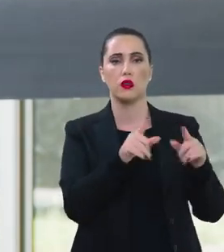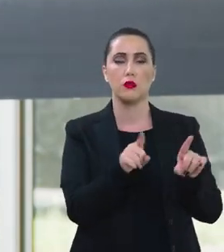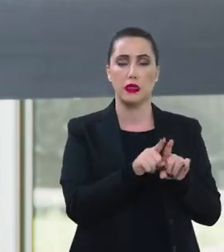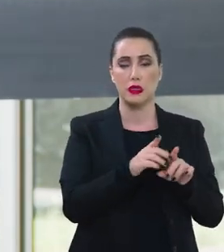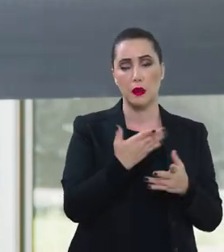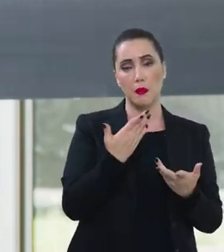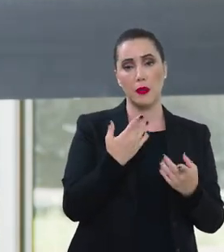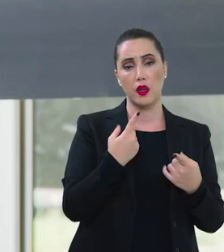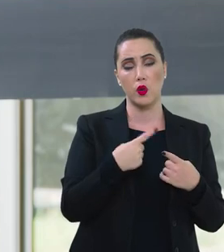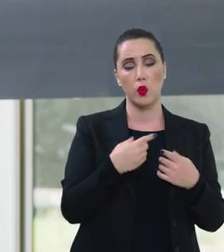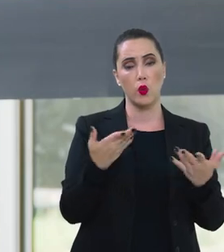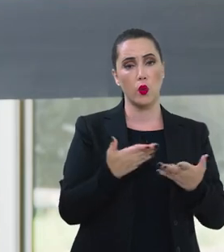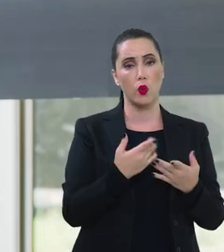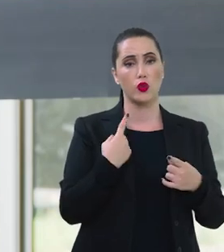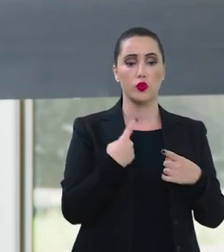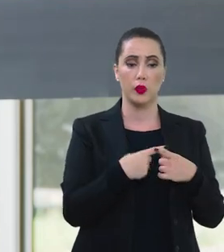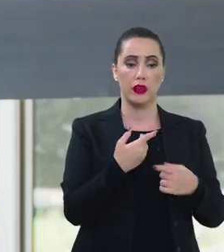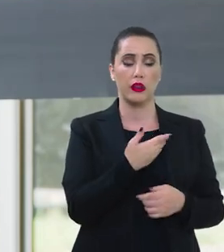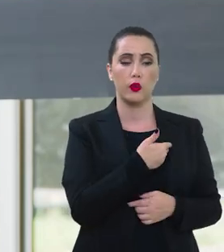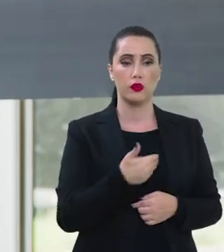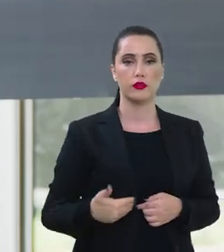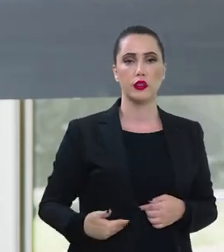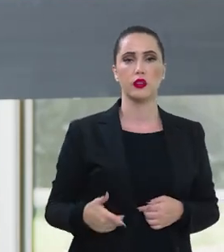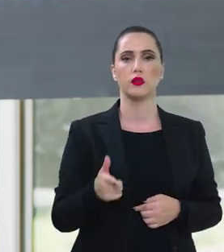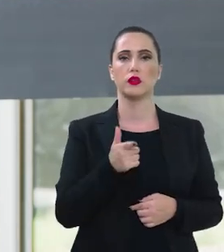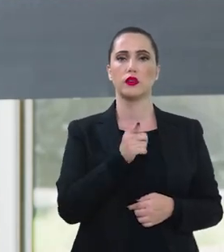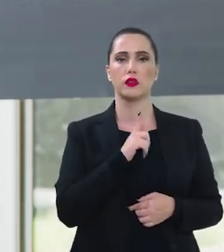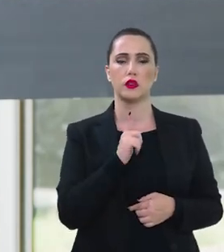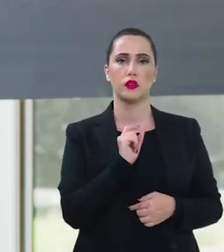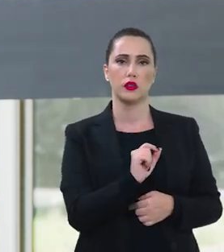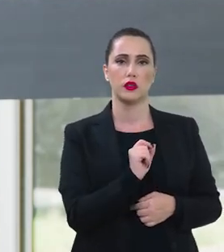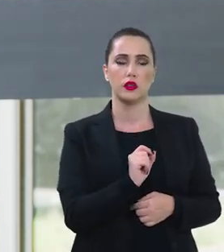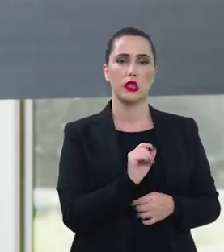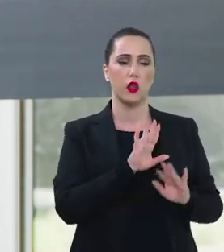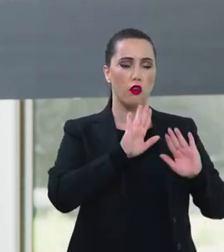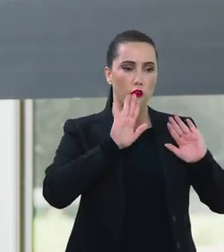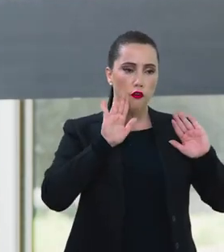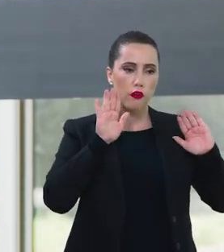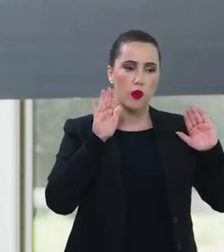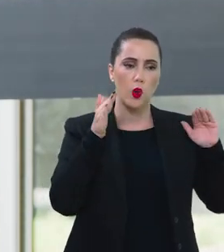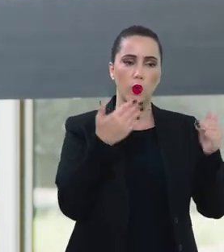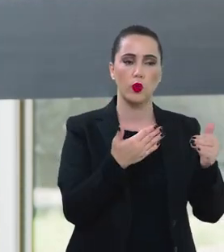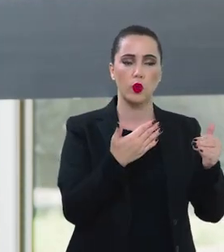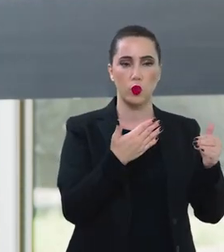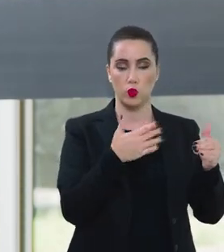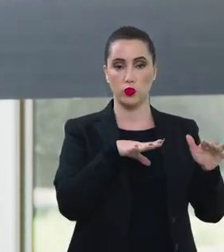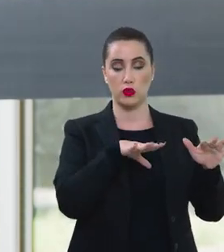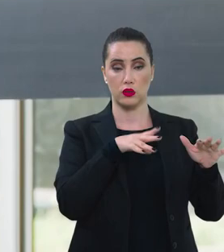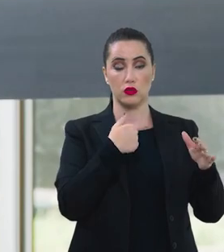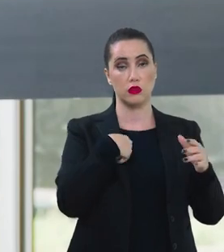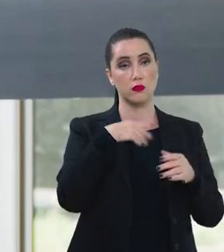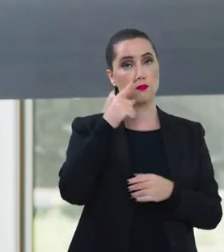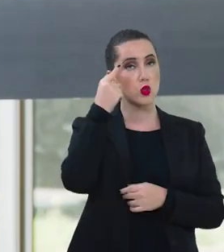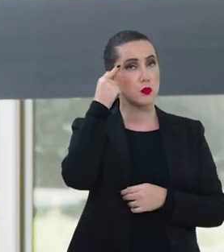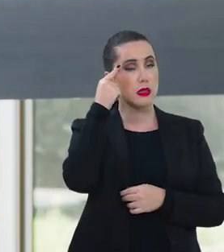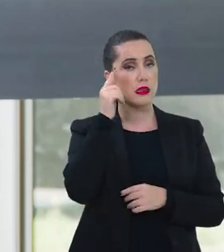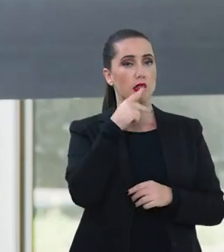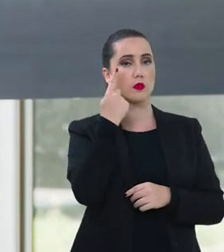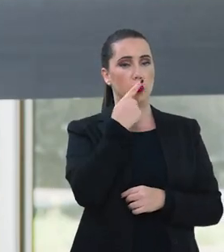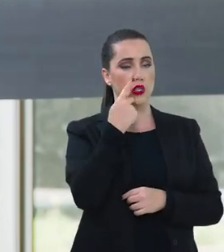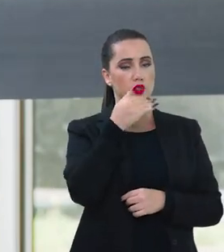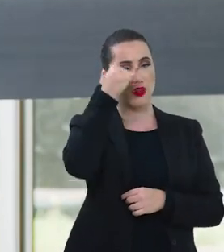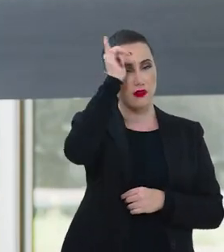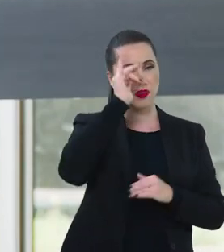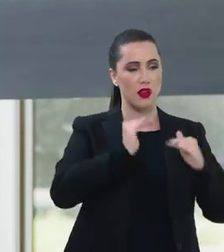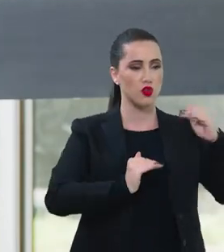também graças a hoje a gente tem um governo que tem na prioridade da formulação das políticas o